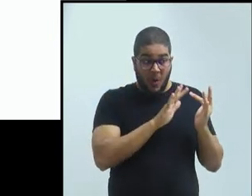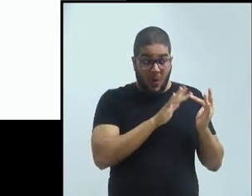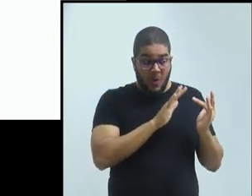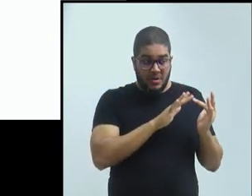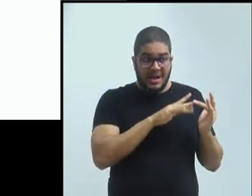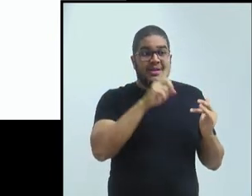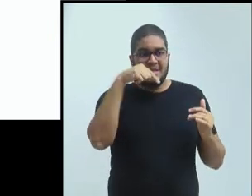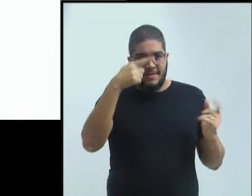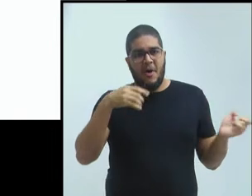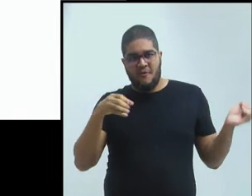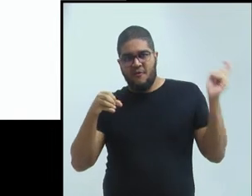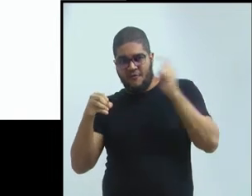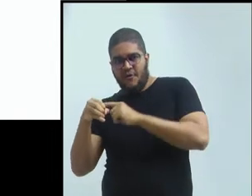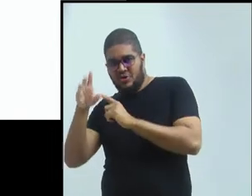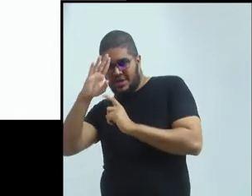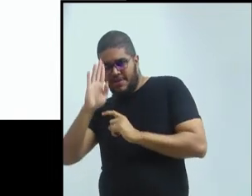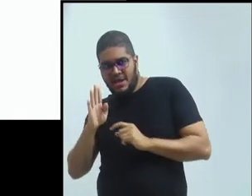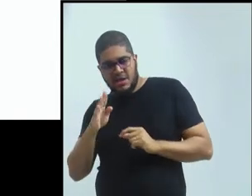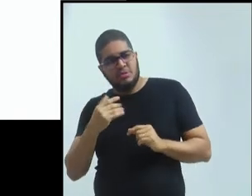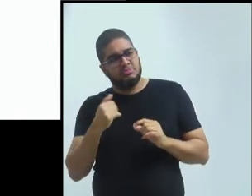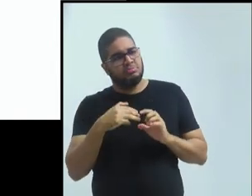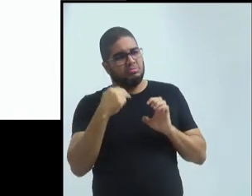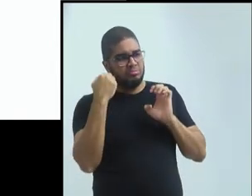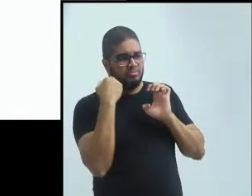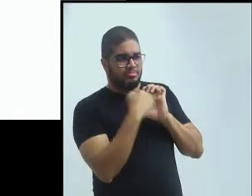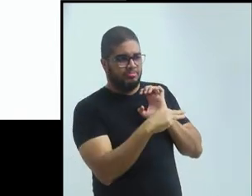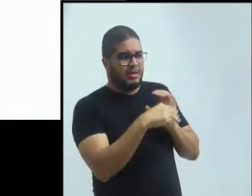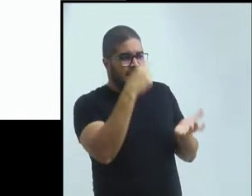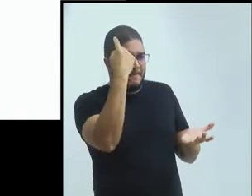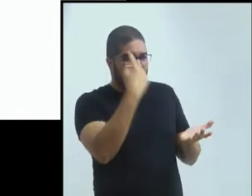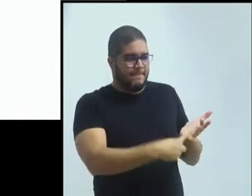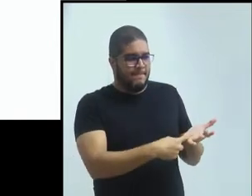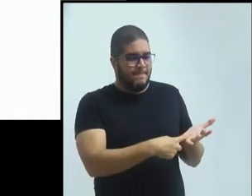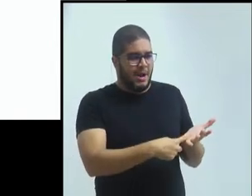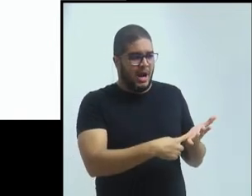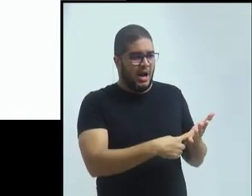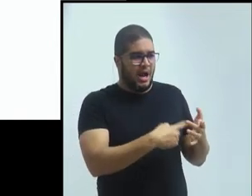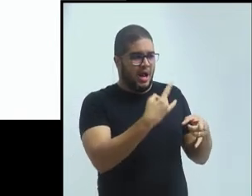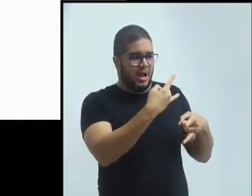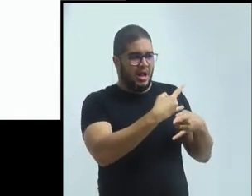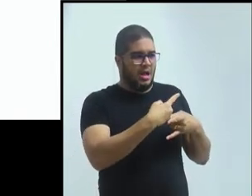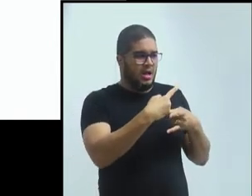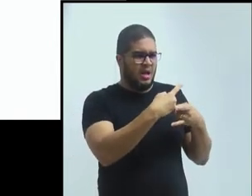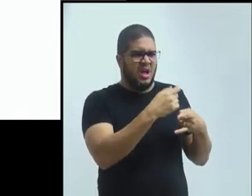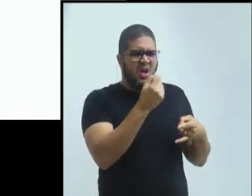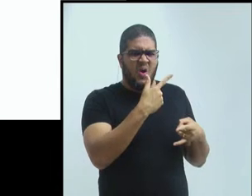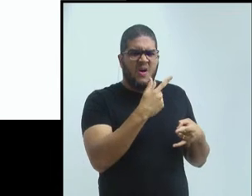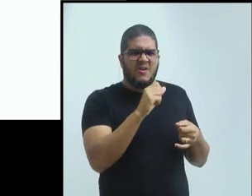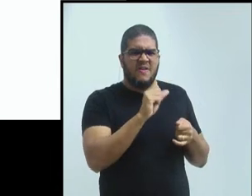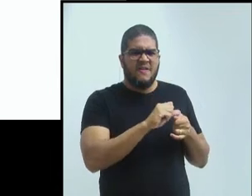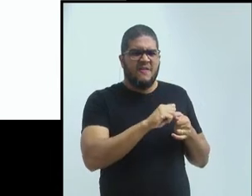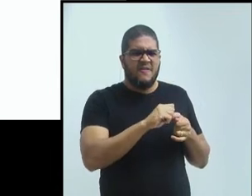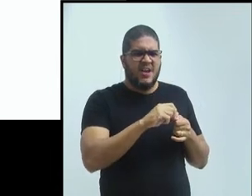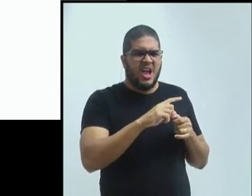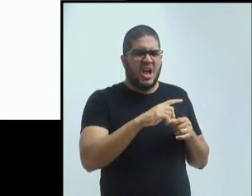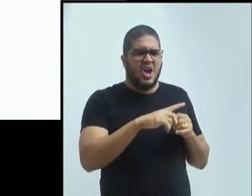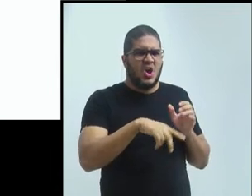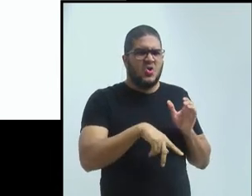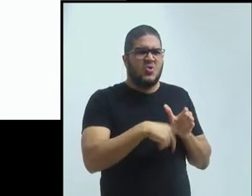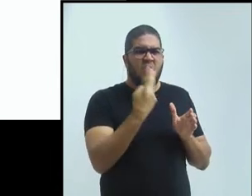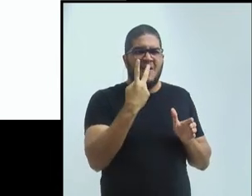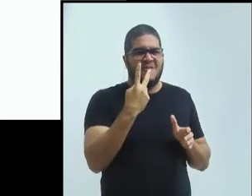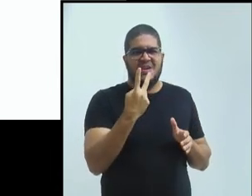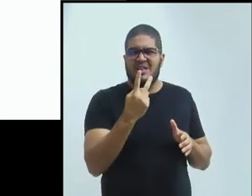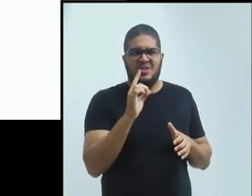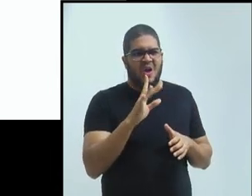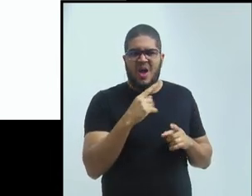o Brasil, eu fui tentar marcar uma reunião no Google Meet, acho que a gente fez isso umas duas vezes e não rolou a reunião, porque